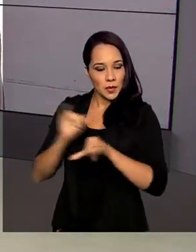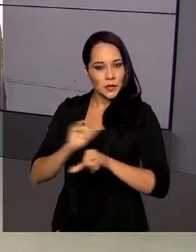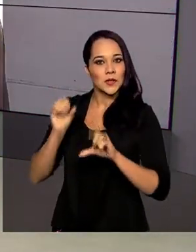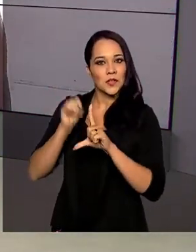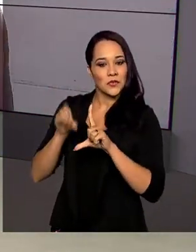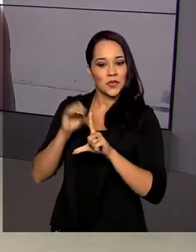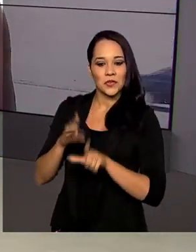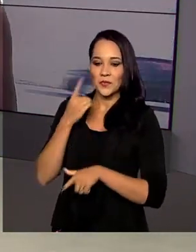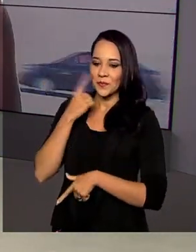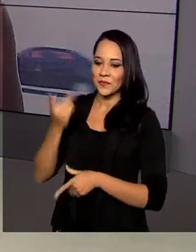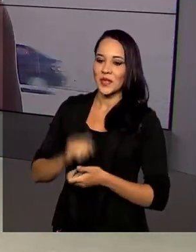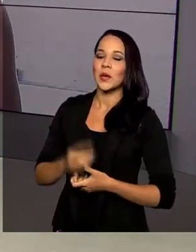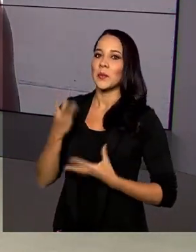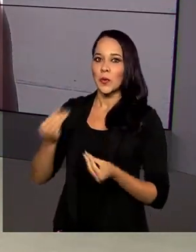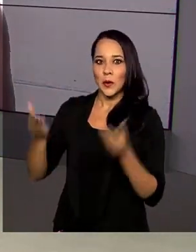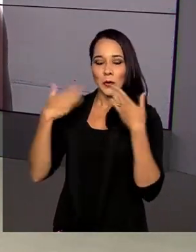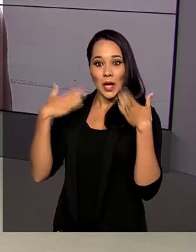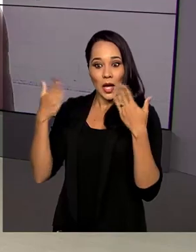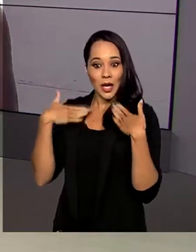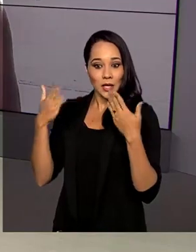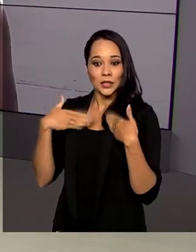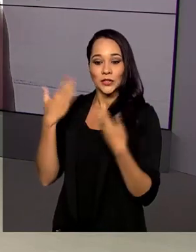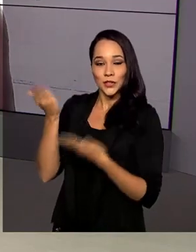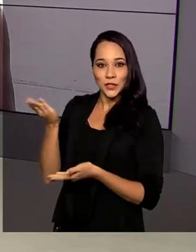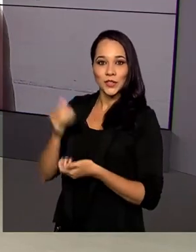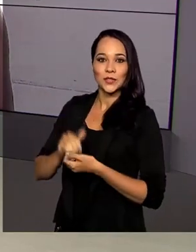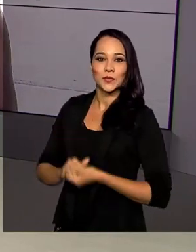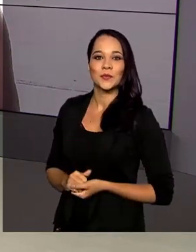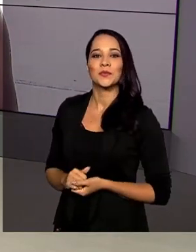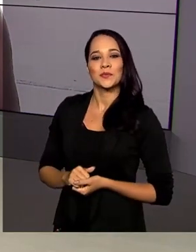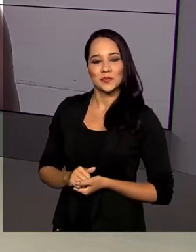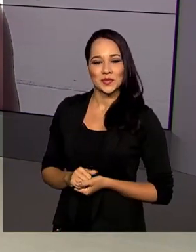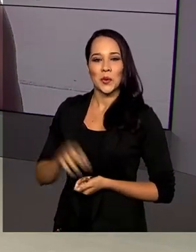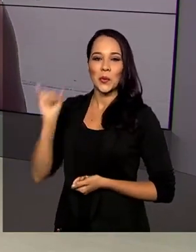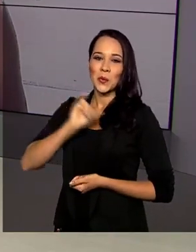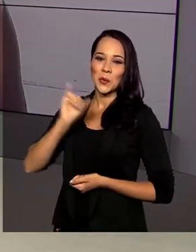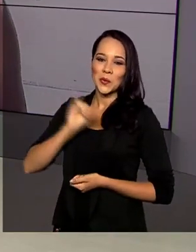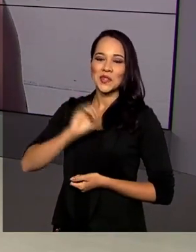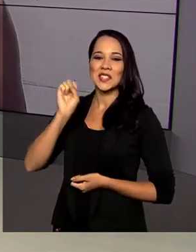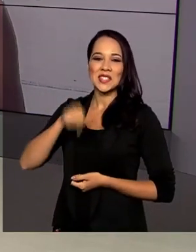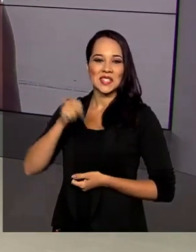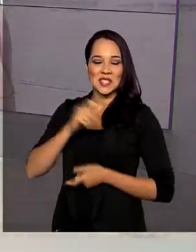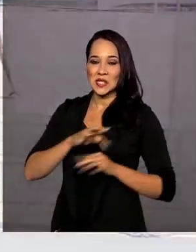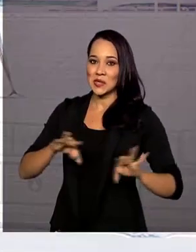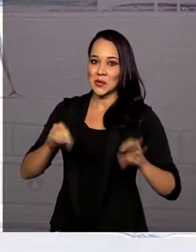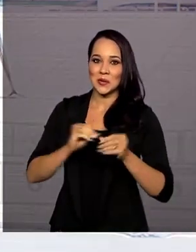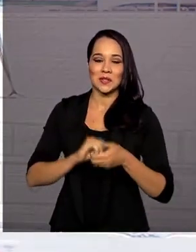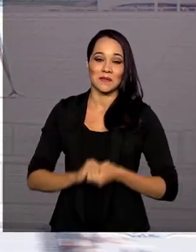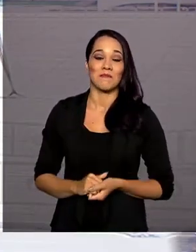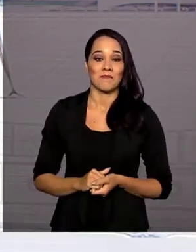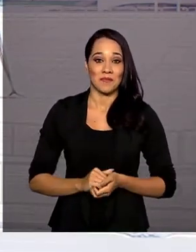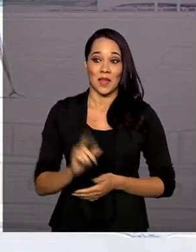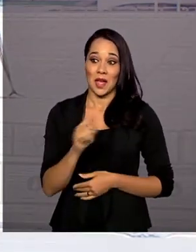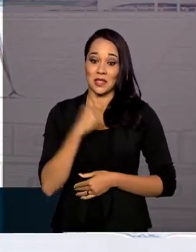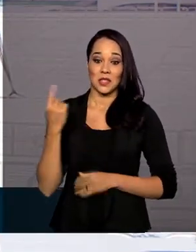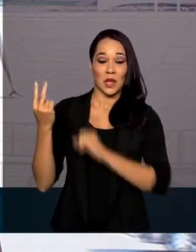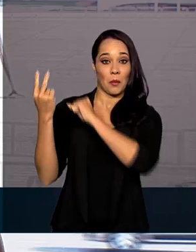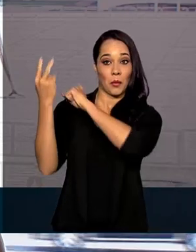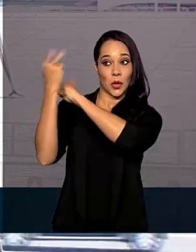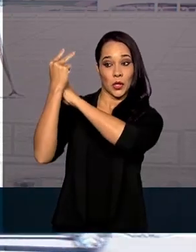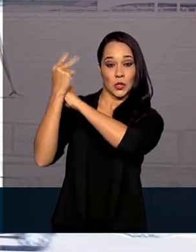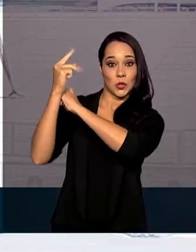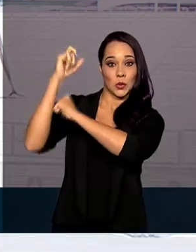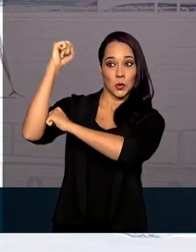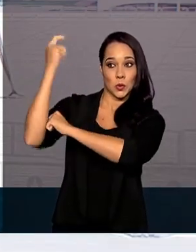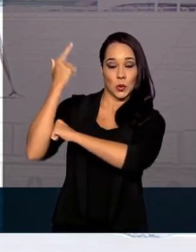para a gente. Muito calor por aí, Dani. Oi, Lilian, boa tarde para você, boa tarde a todos. Olha, para a gente que está aqui protegido, fora